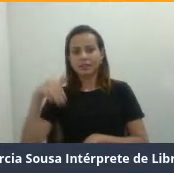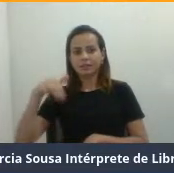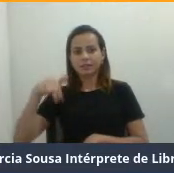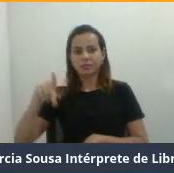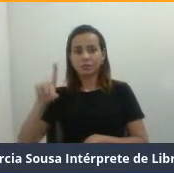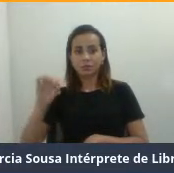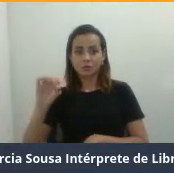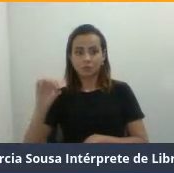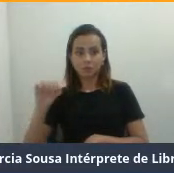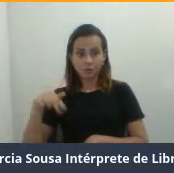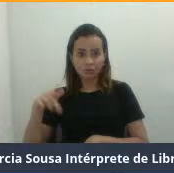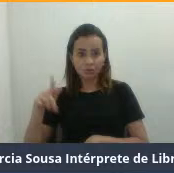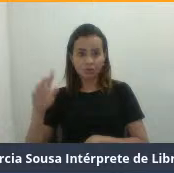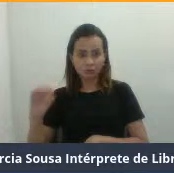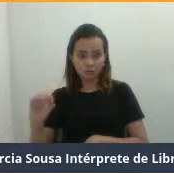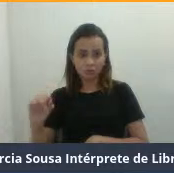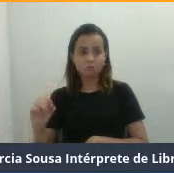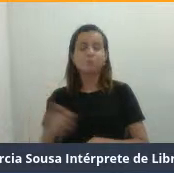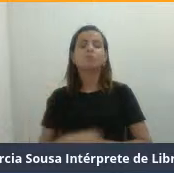ambiente.